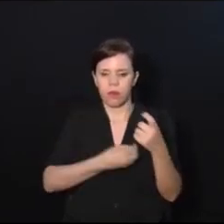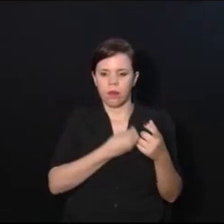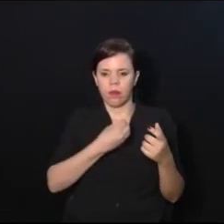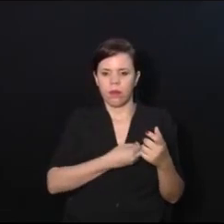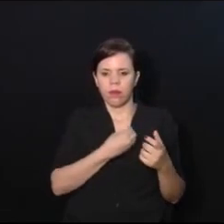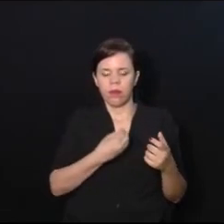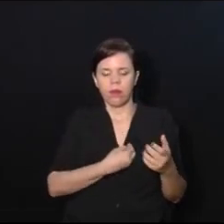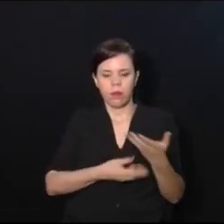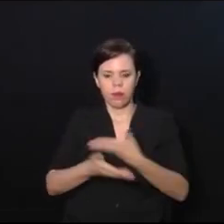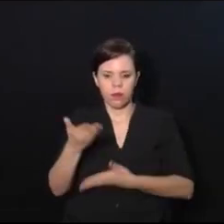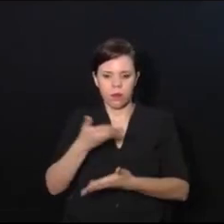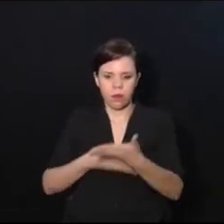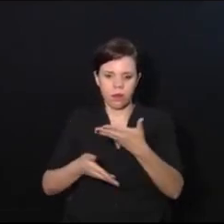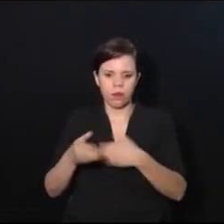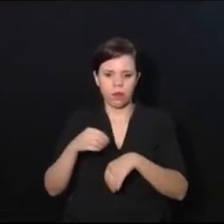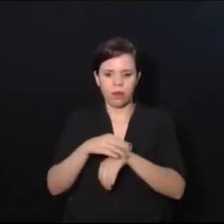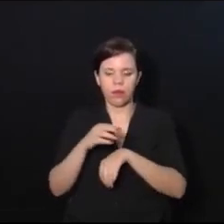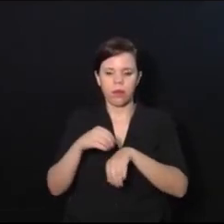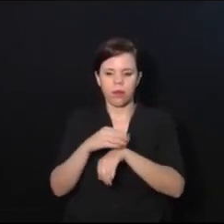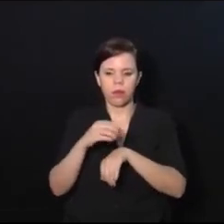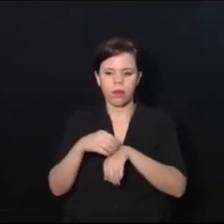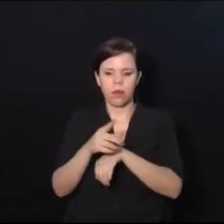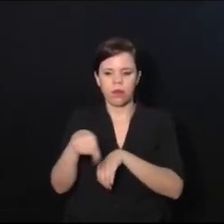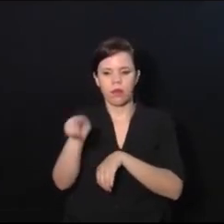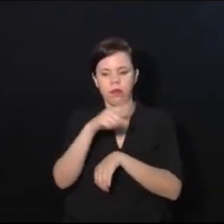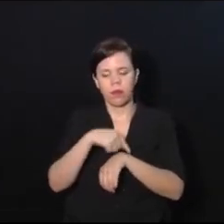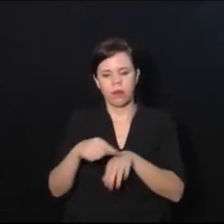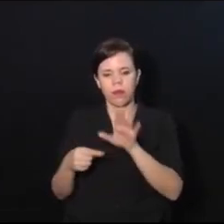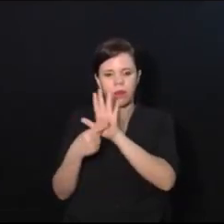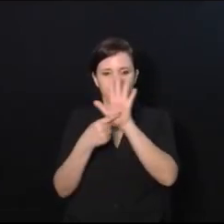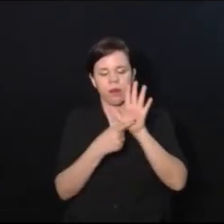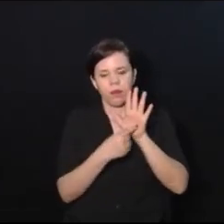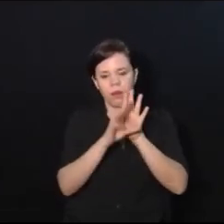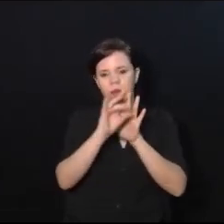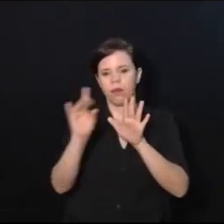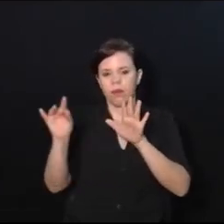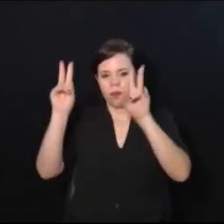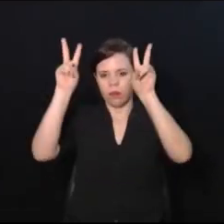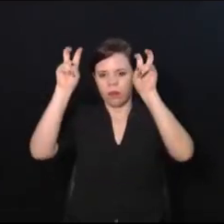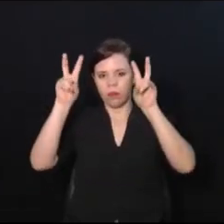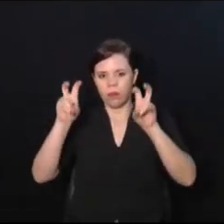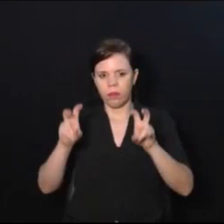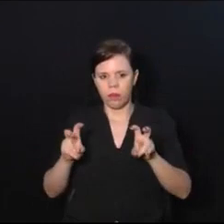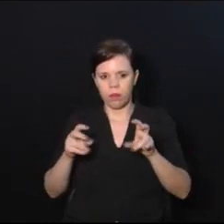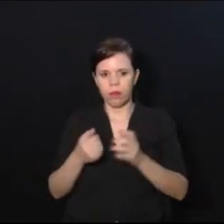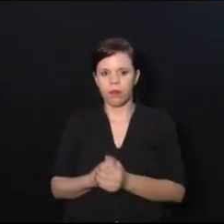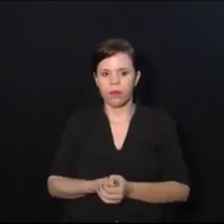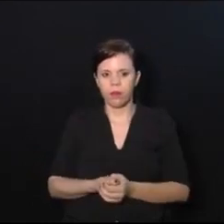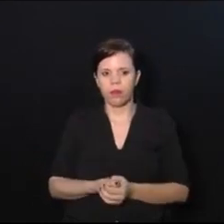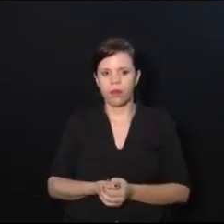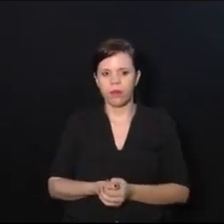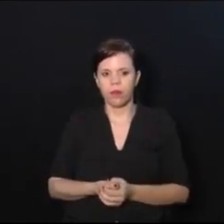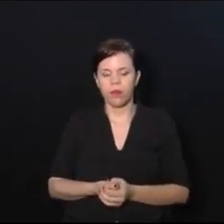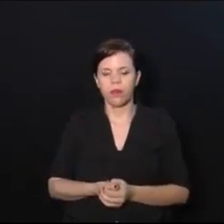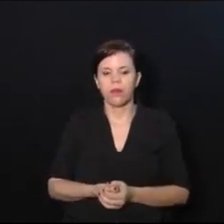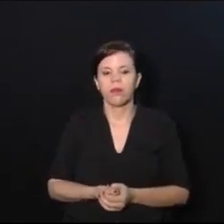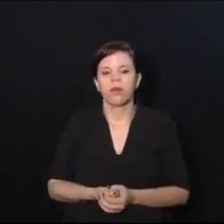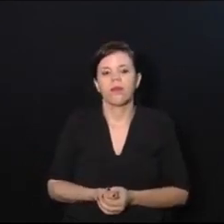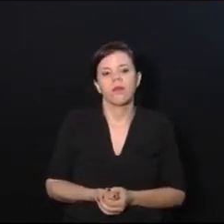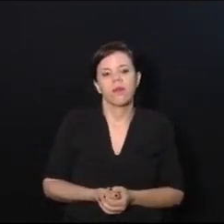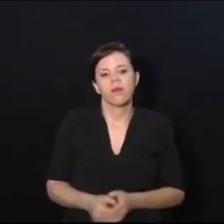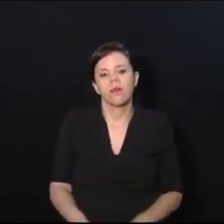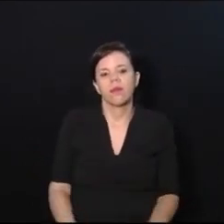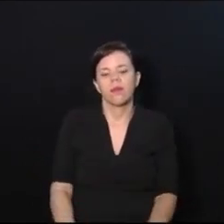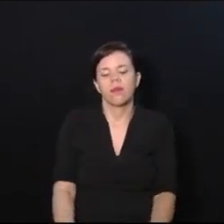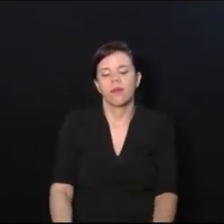compartilhar com vocês. Então, para poder ilustrar cada tópico que a gente vai abordar, eu vou trazer um